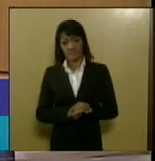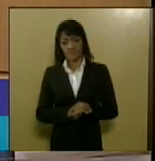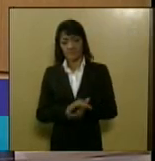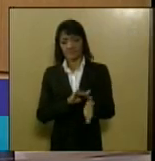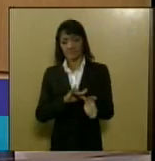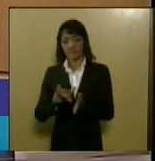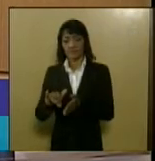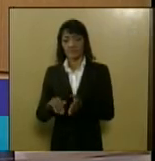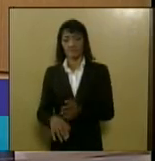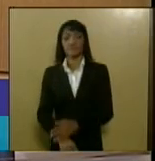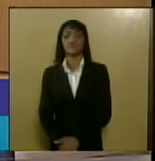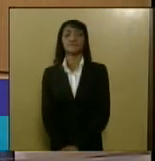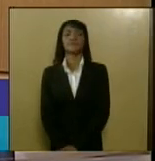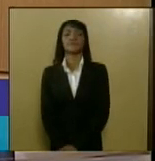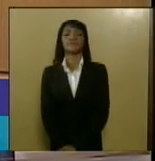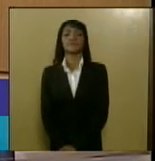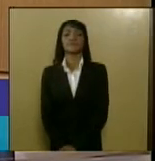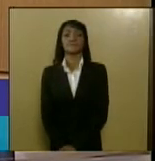próximo por favor